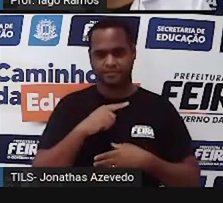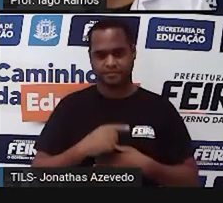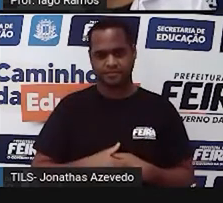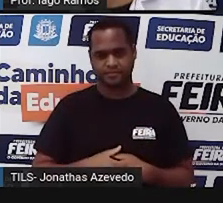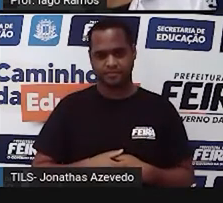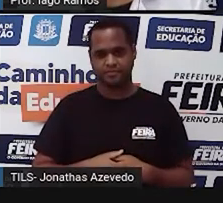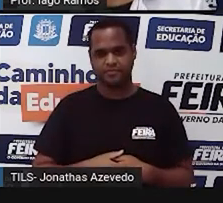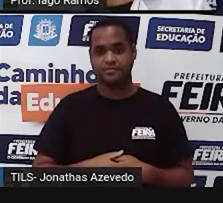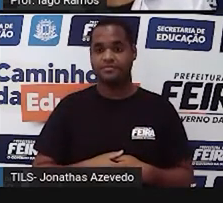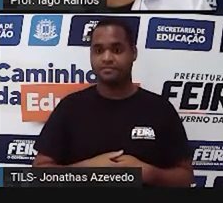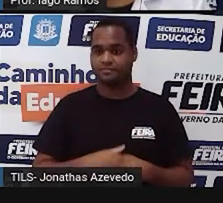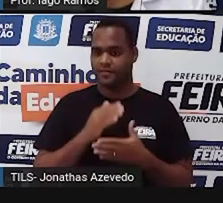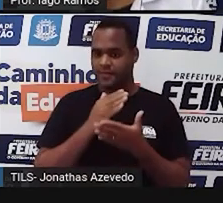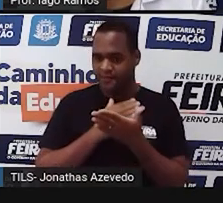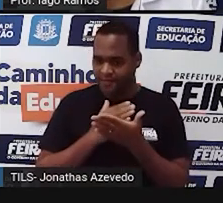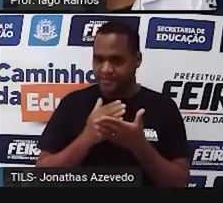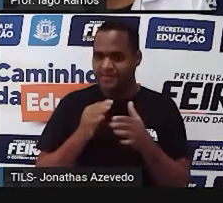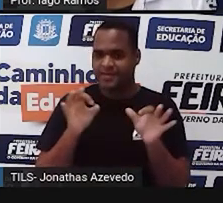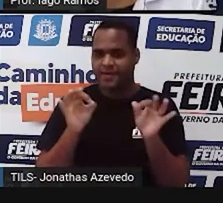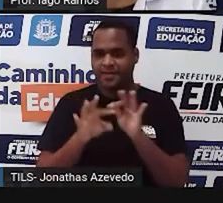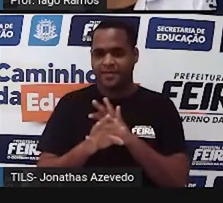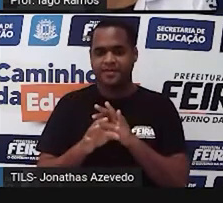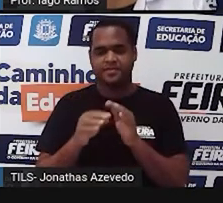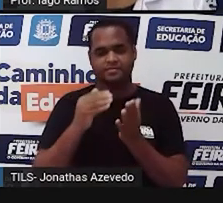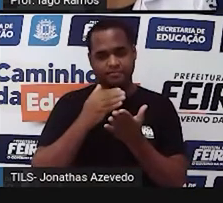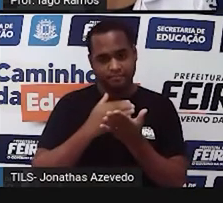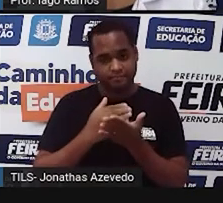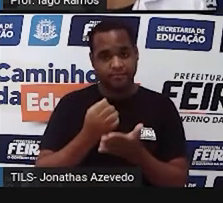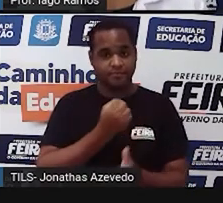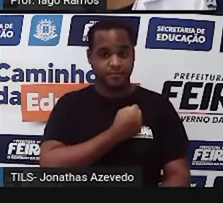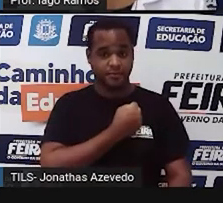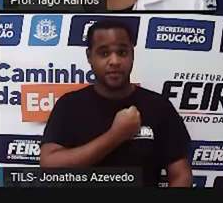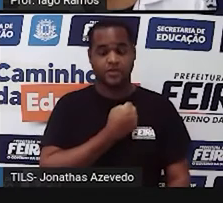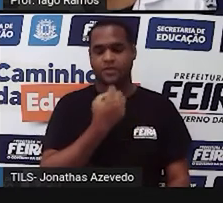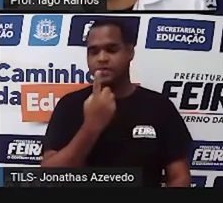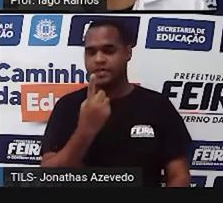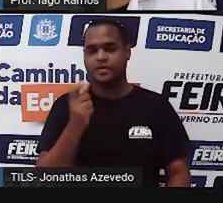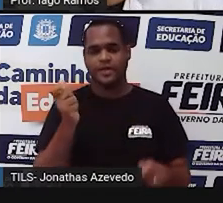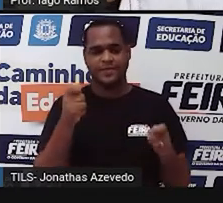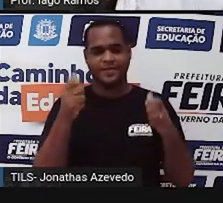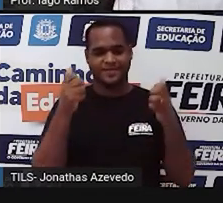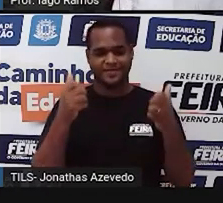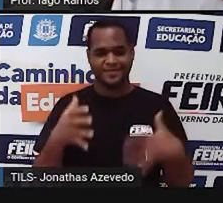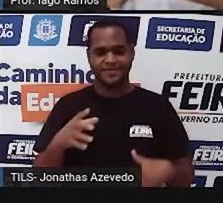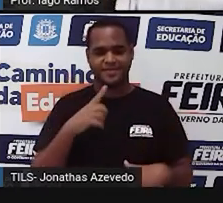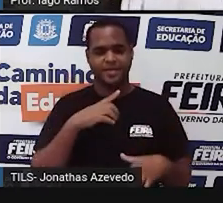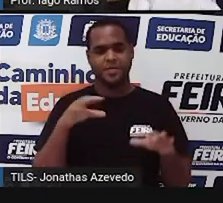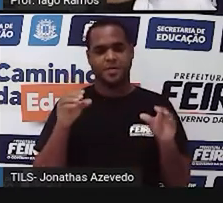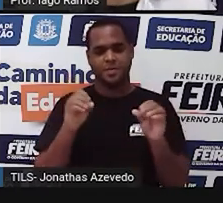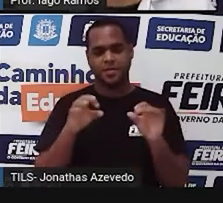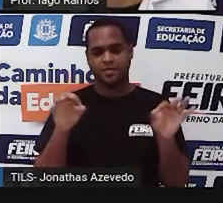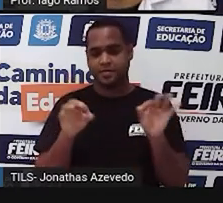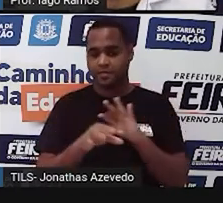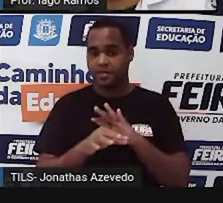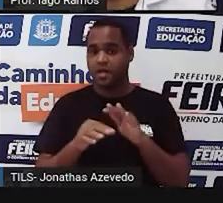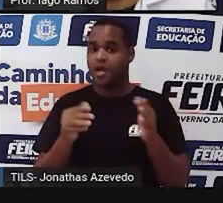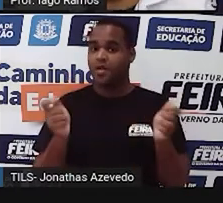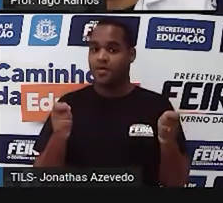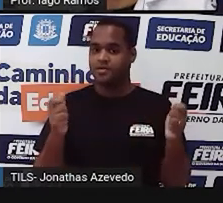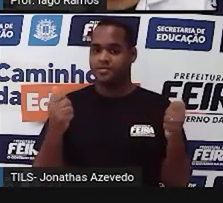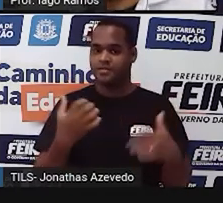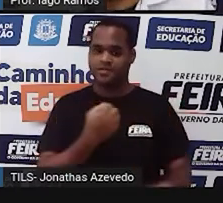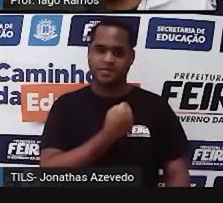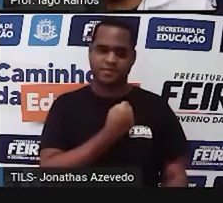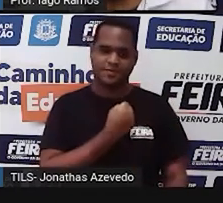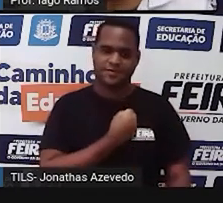Voltamos ao índice. A etapa 1, a gente já concluiu, vamos para a etapa 2.